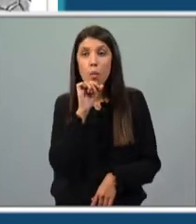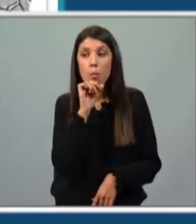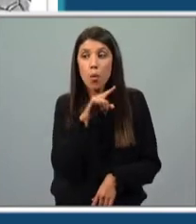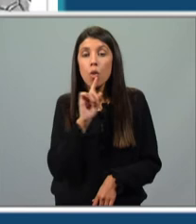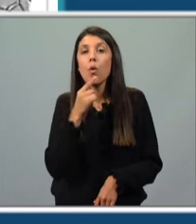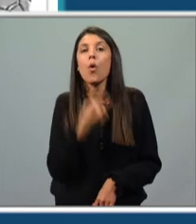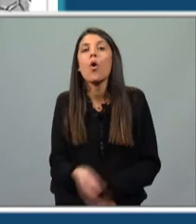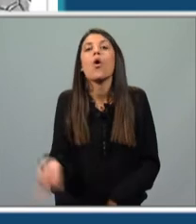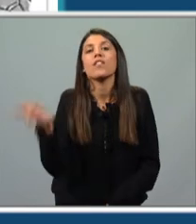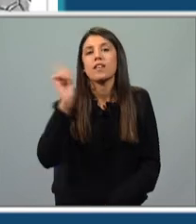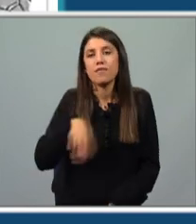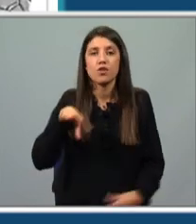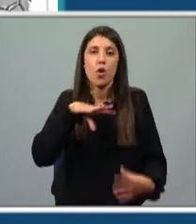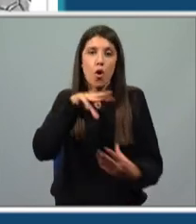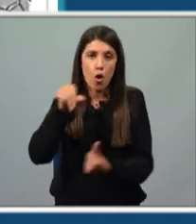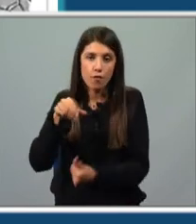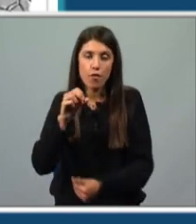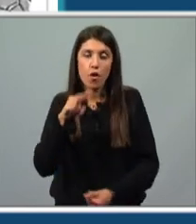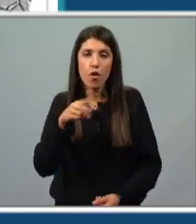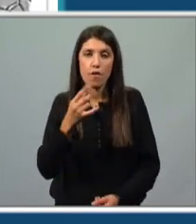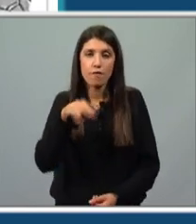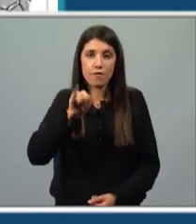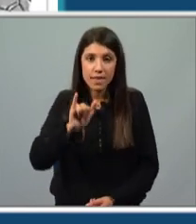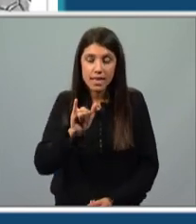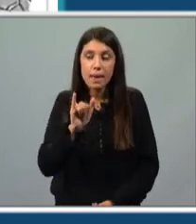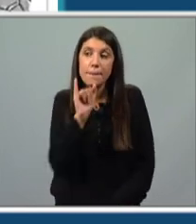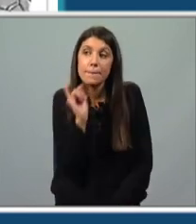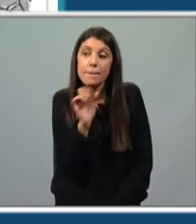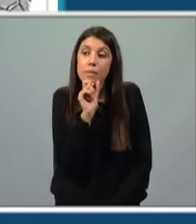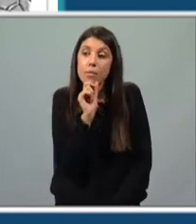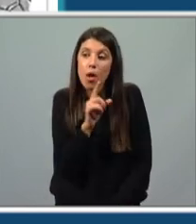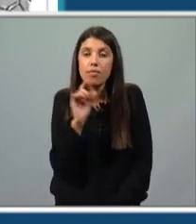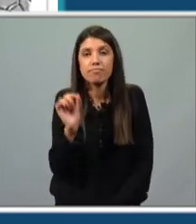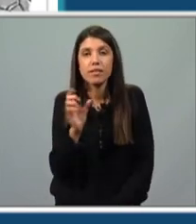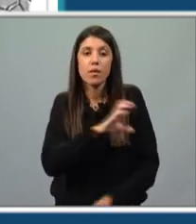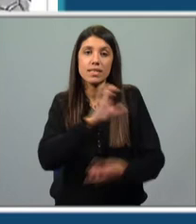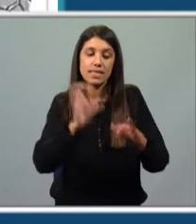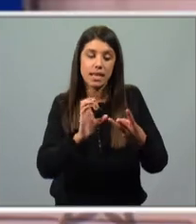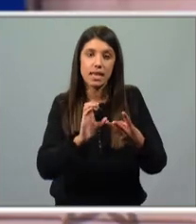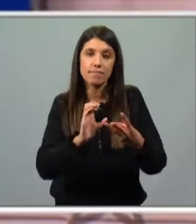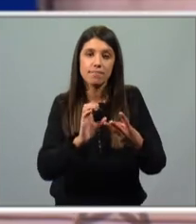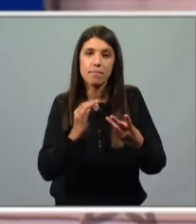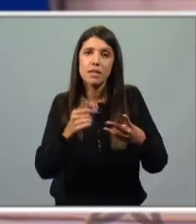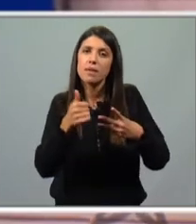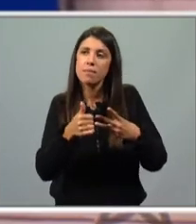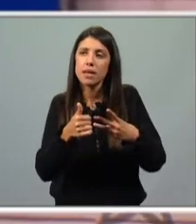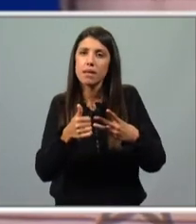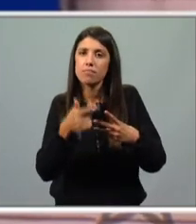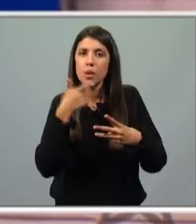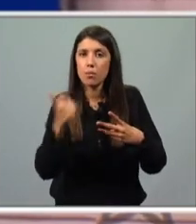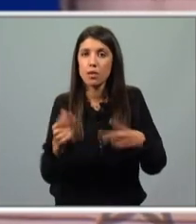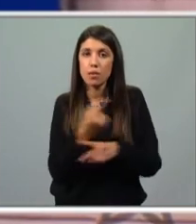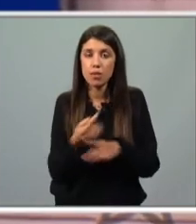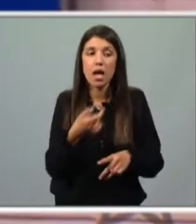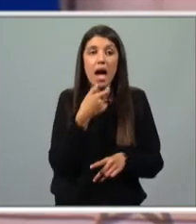sido outra vez um ovni. E, portanto, é evidente que é a alínea C, mas a alínea B também não podia ser, porque se